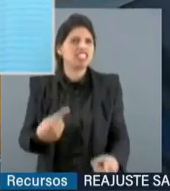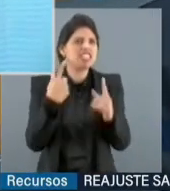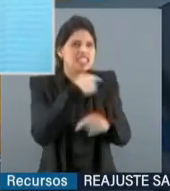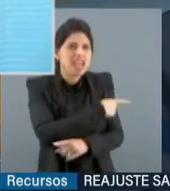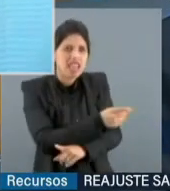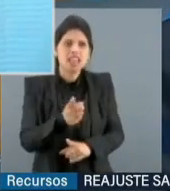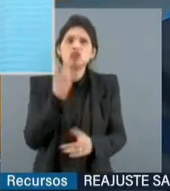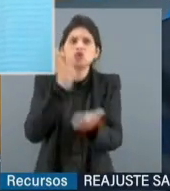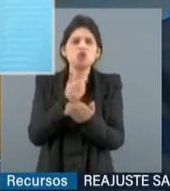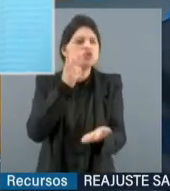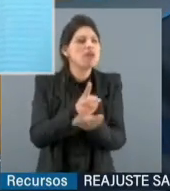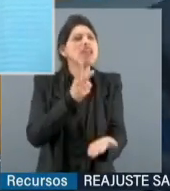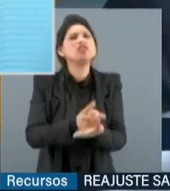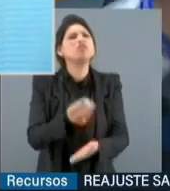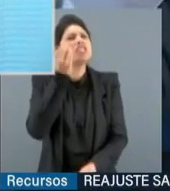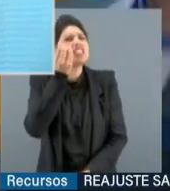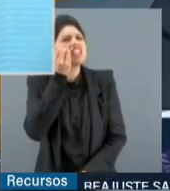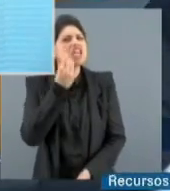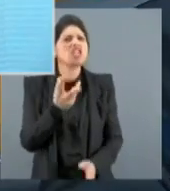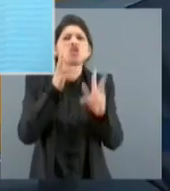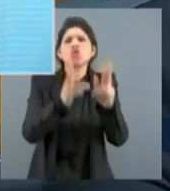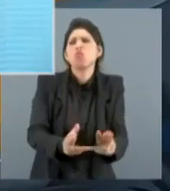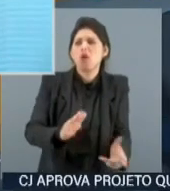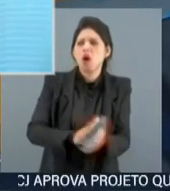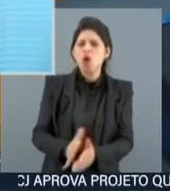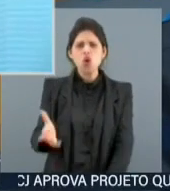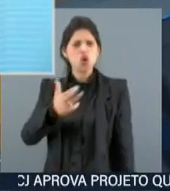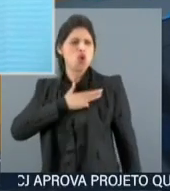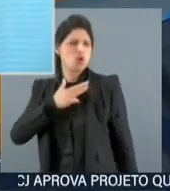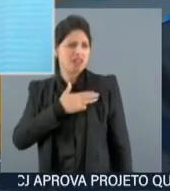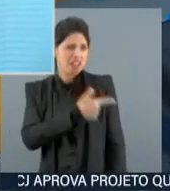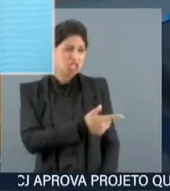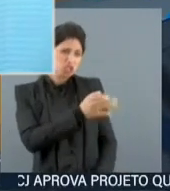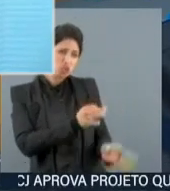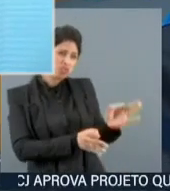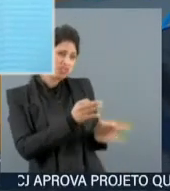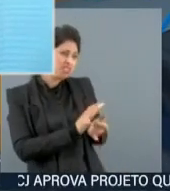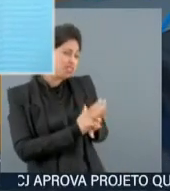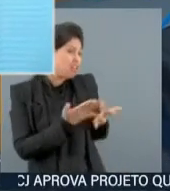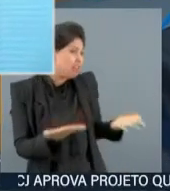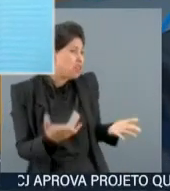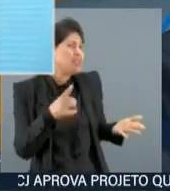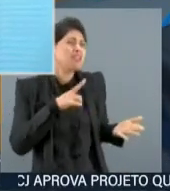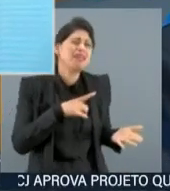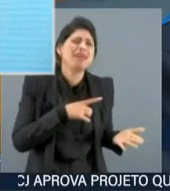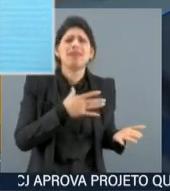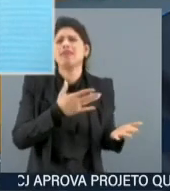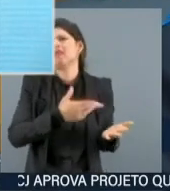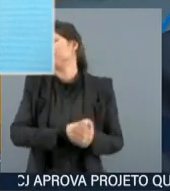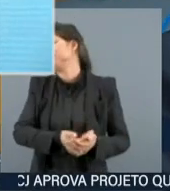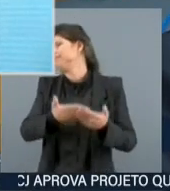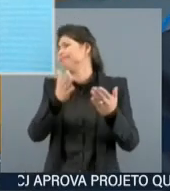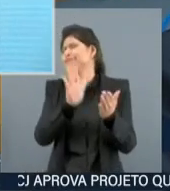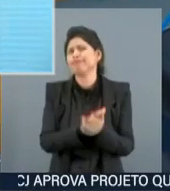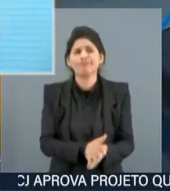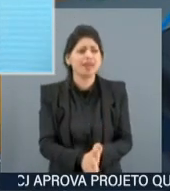situação, ou seja, daqueles que apoiam o governo Lula de imputar todos os crimes a Mauro Cid. Mais cedo, inclusive, o